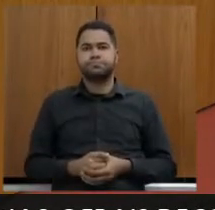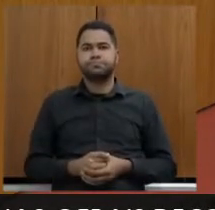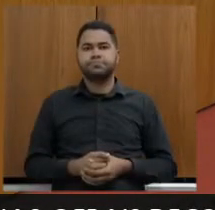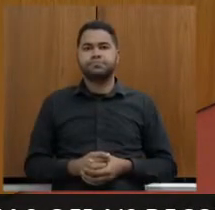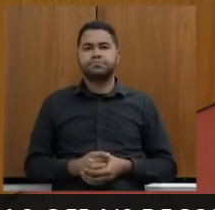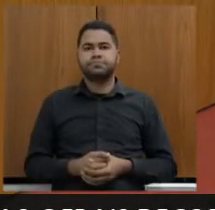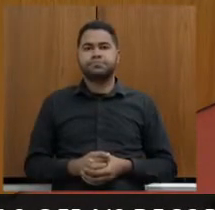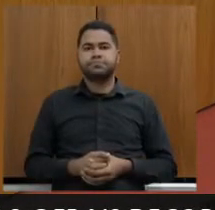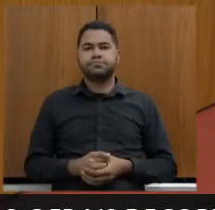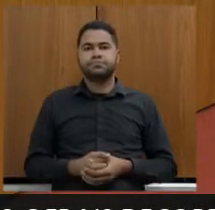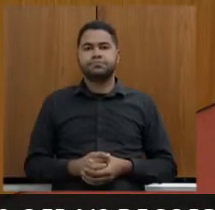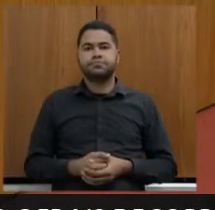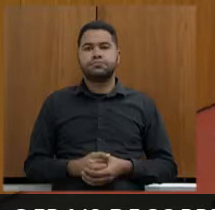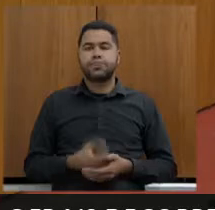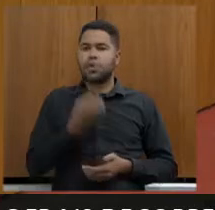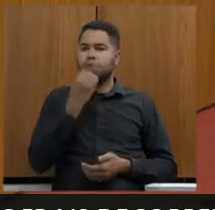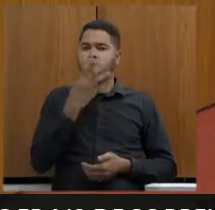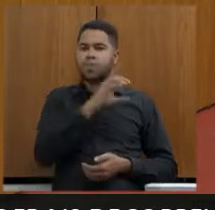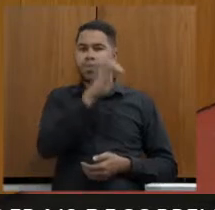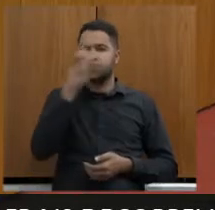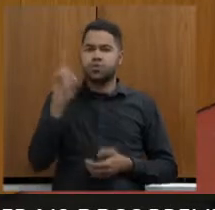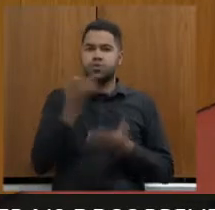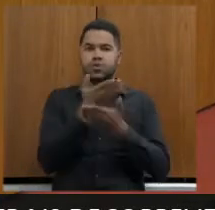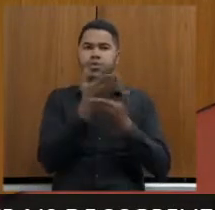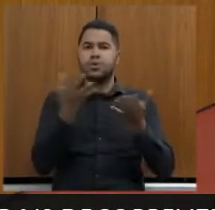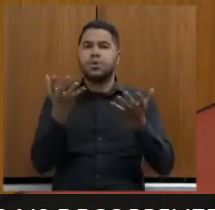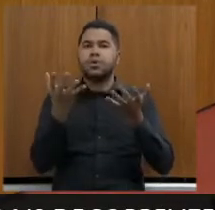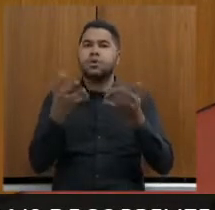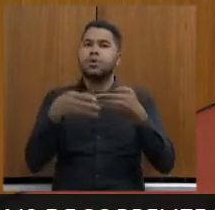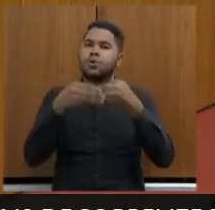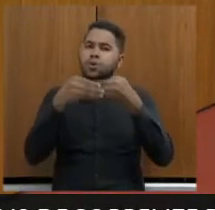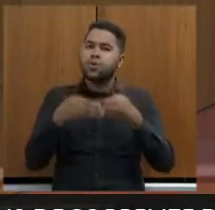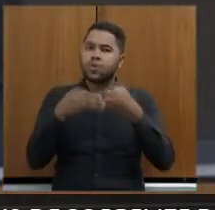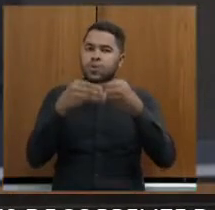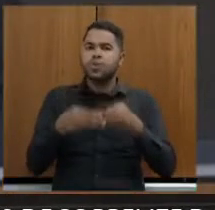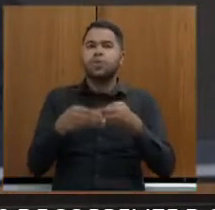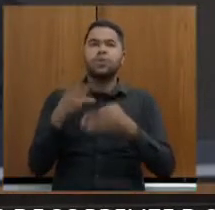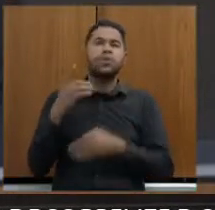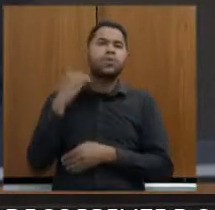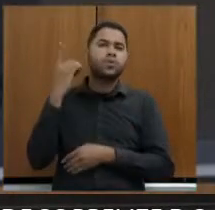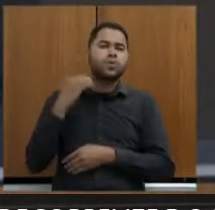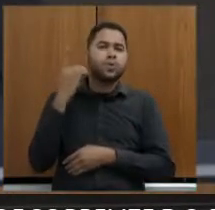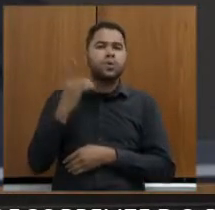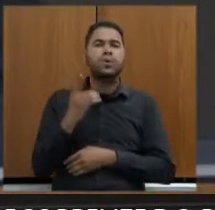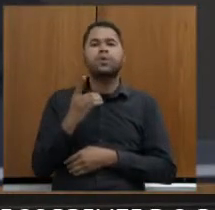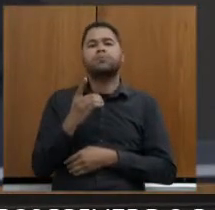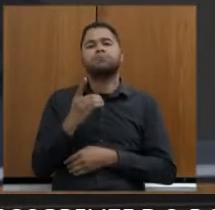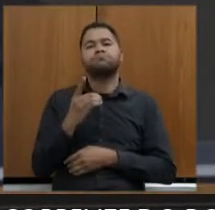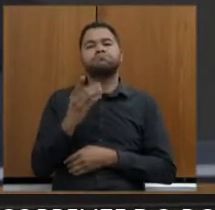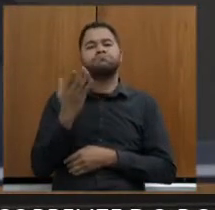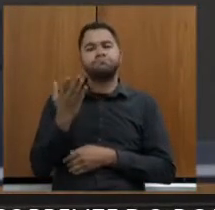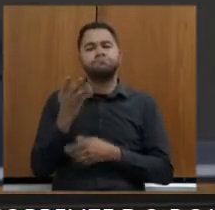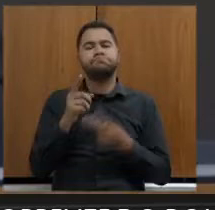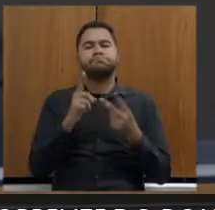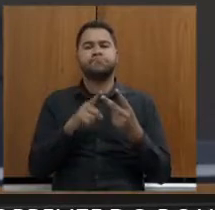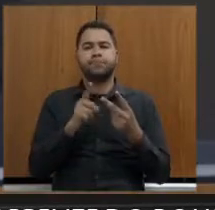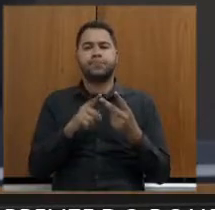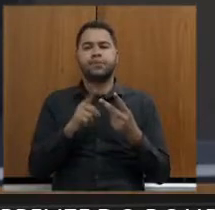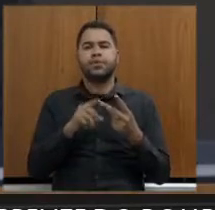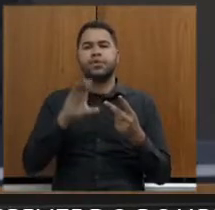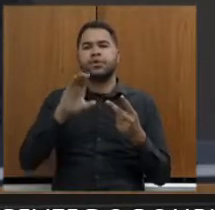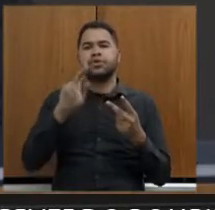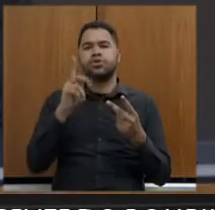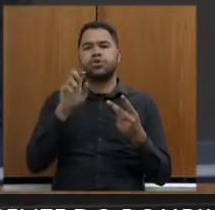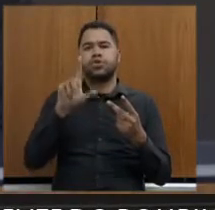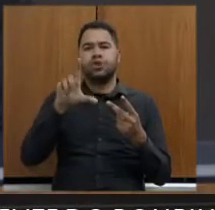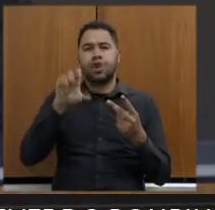Muito bom dia a todos e todas, eu queria cumprimentar aqui o deputado Duarte Bechir, o deputado Charles Santos,